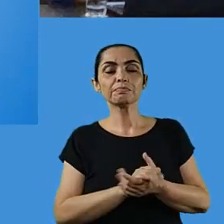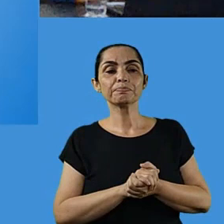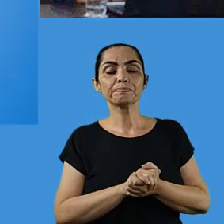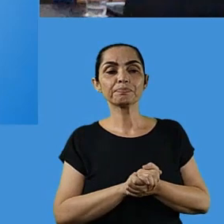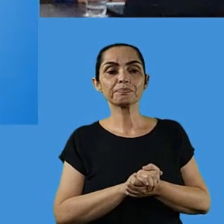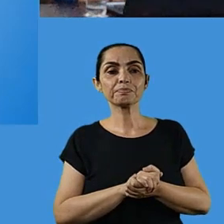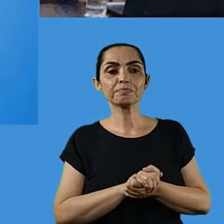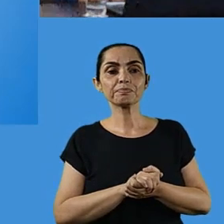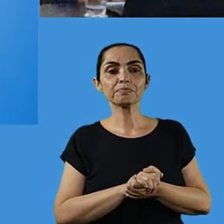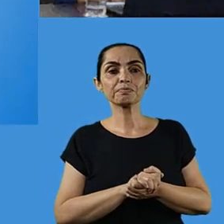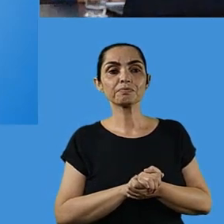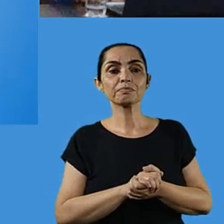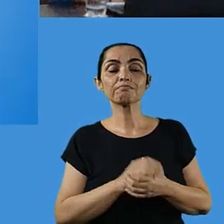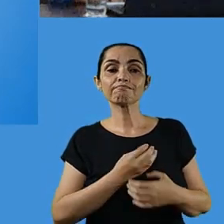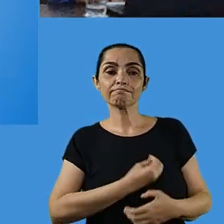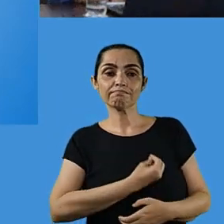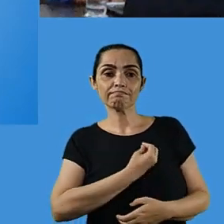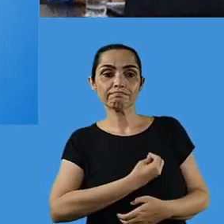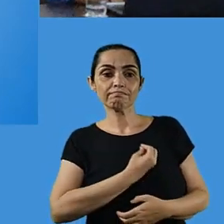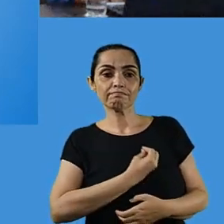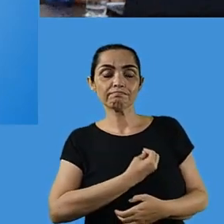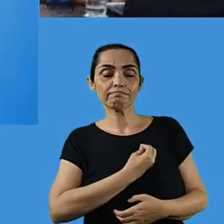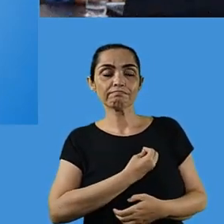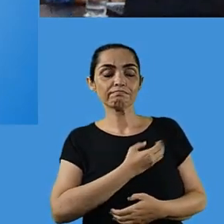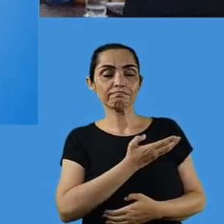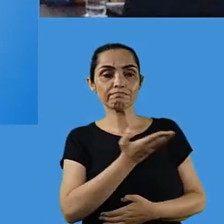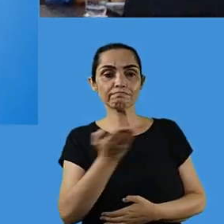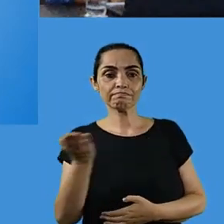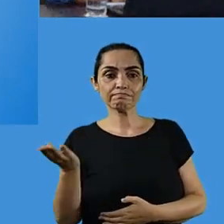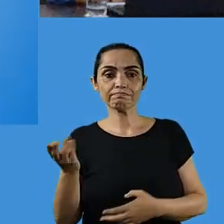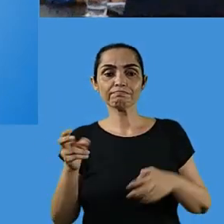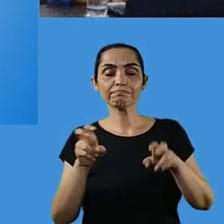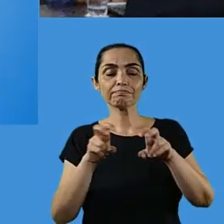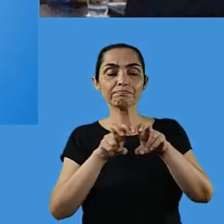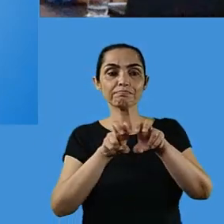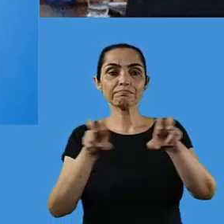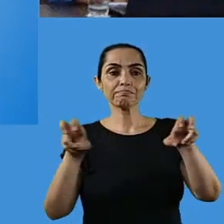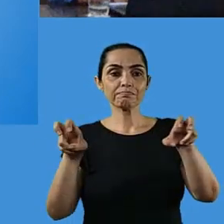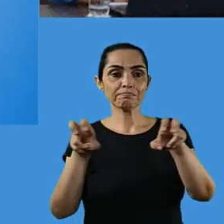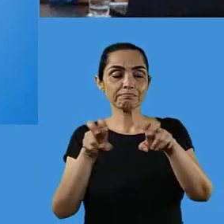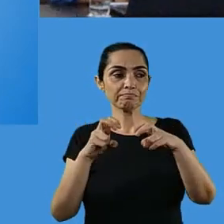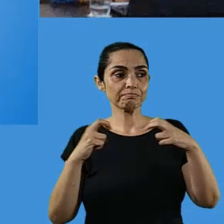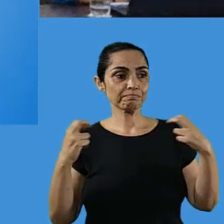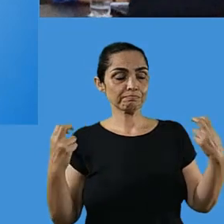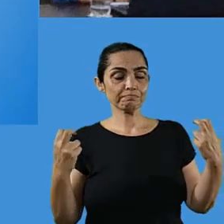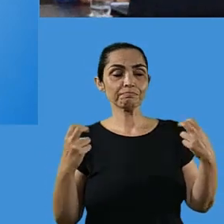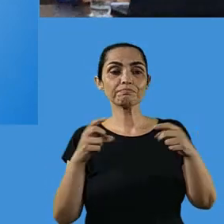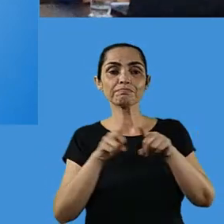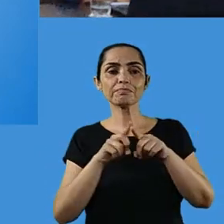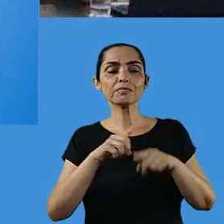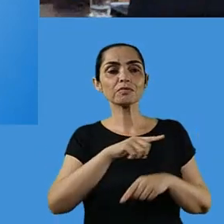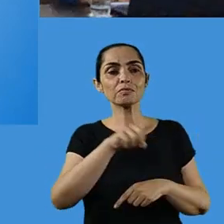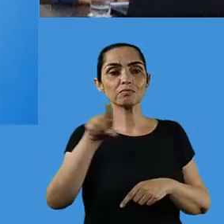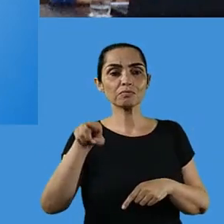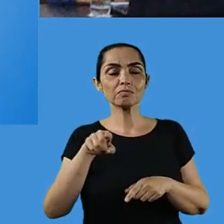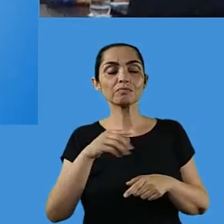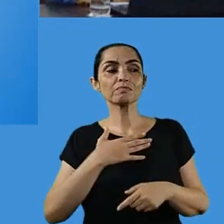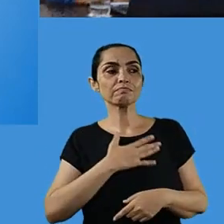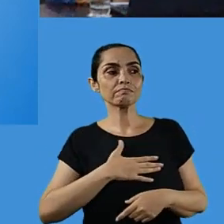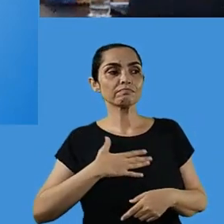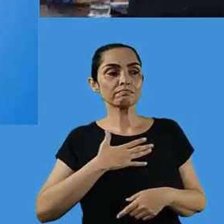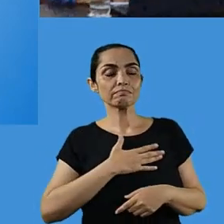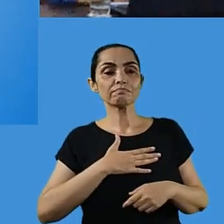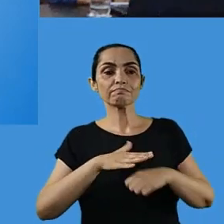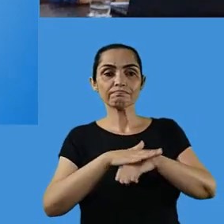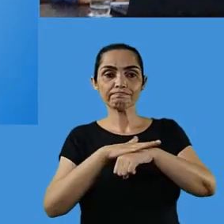eu agradeço a participação dos colegas da mesa e todos que nos prestigiaram na roda de conversa,